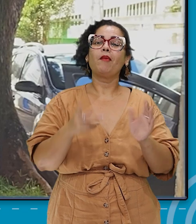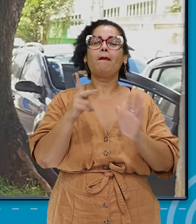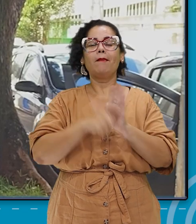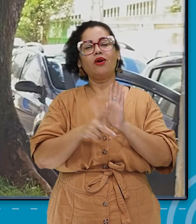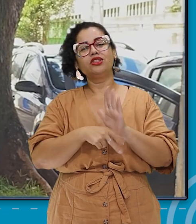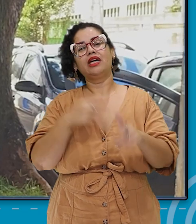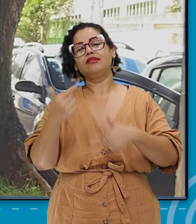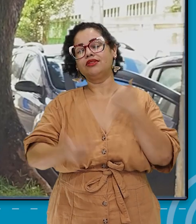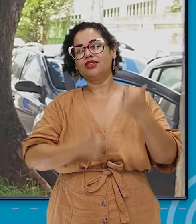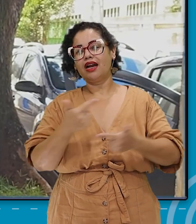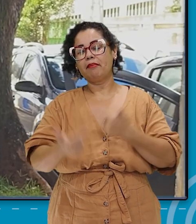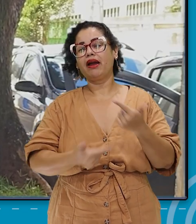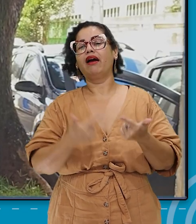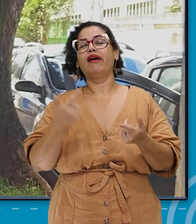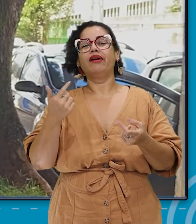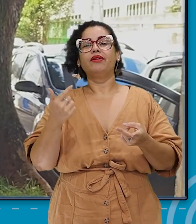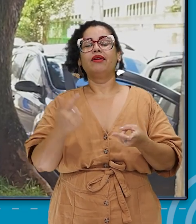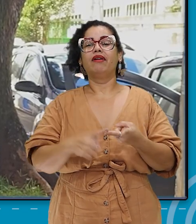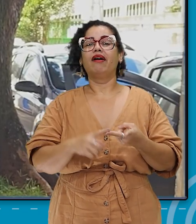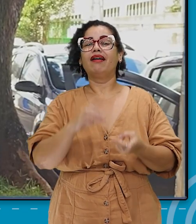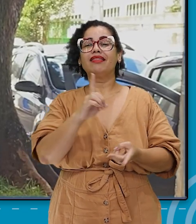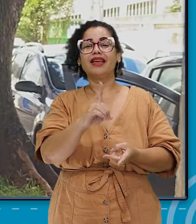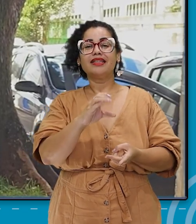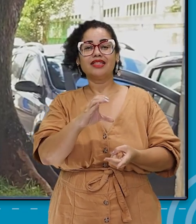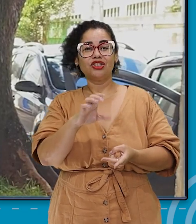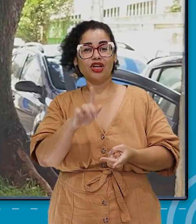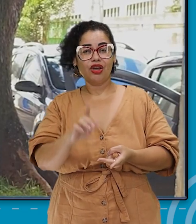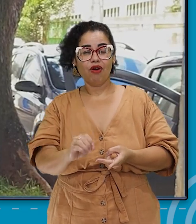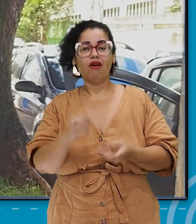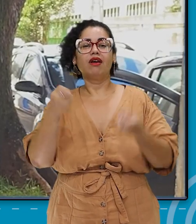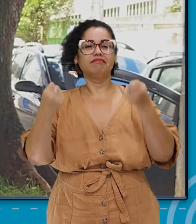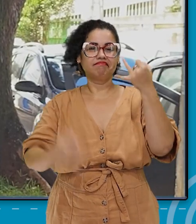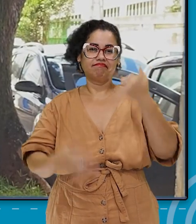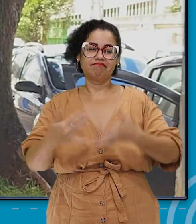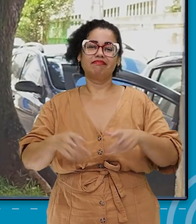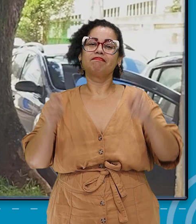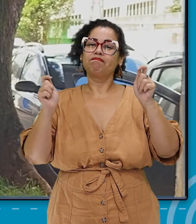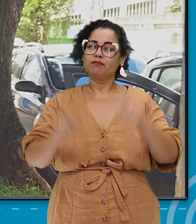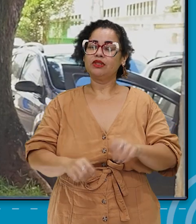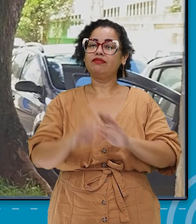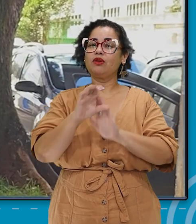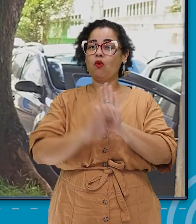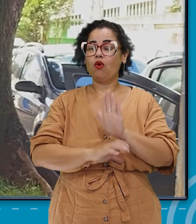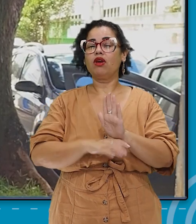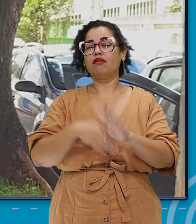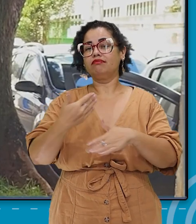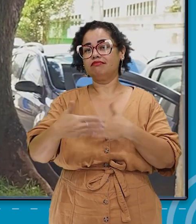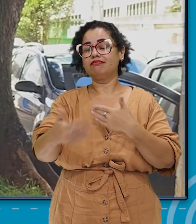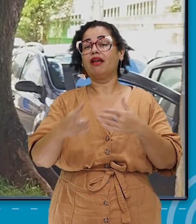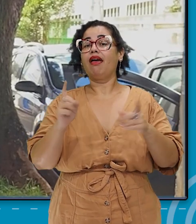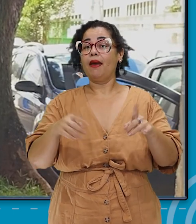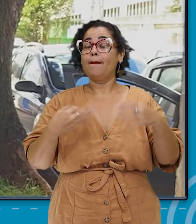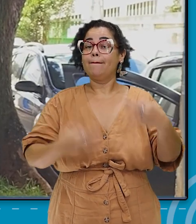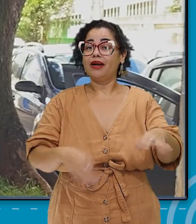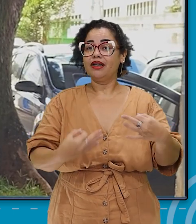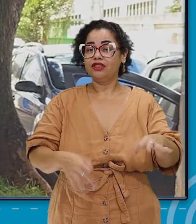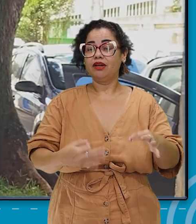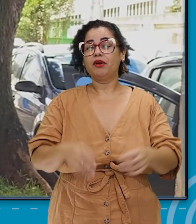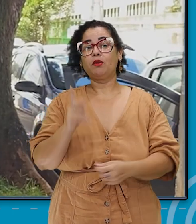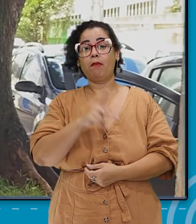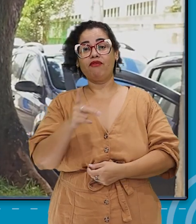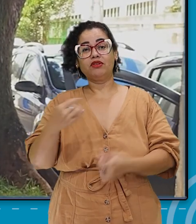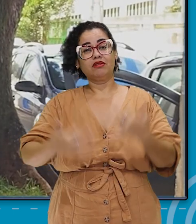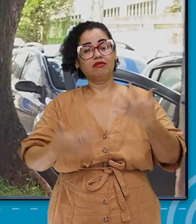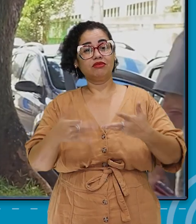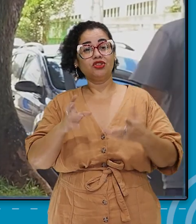a partir da própria, o próprio DCGO, né? Ele traz essa possibilidade do currículo, a partir do planejamento desse